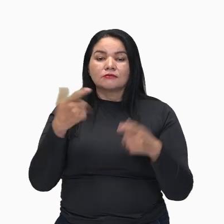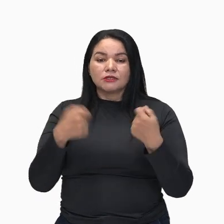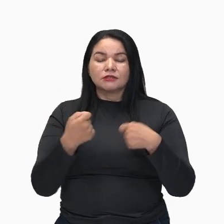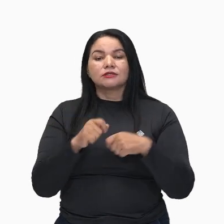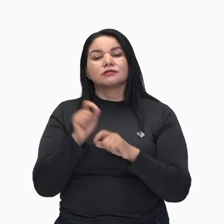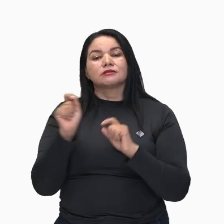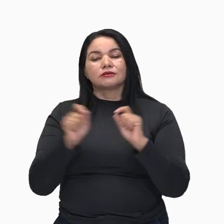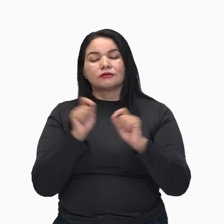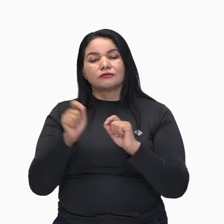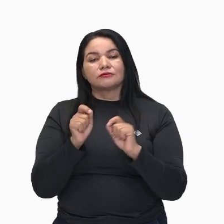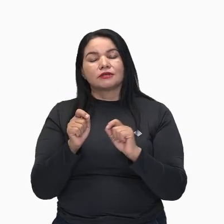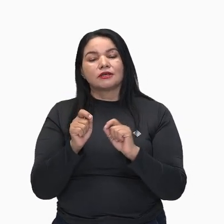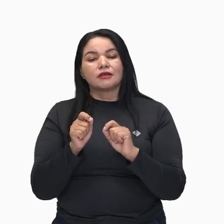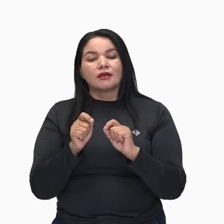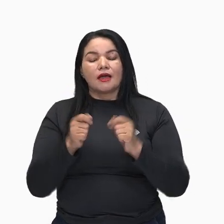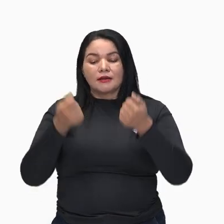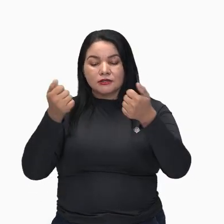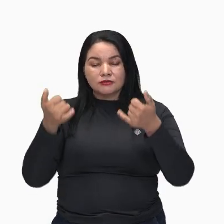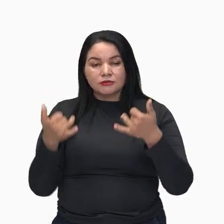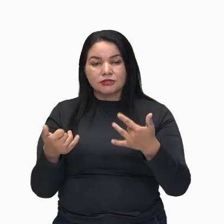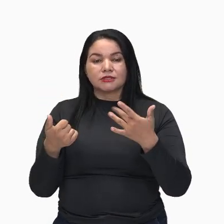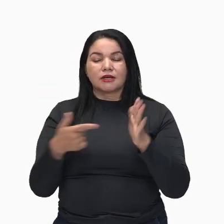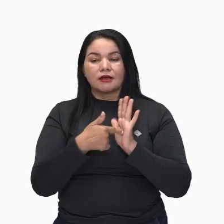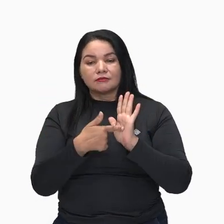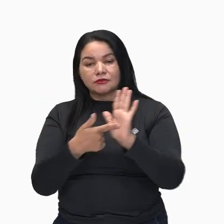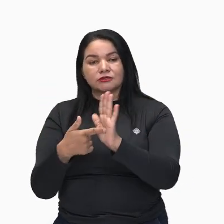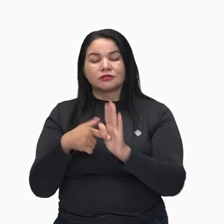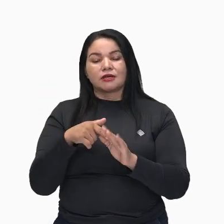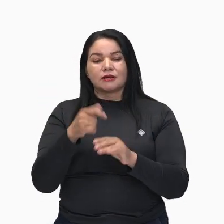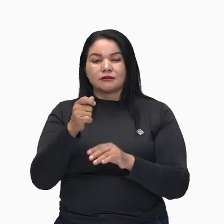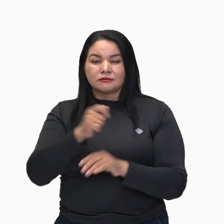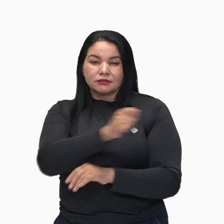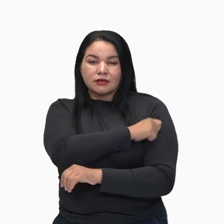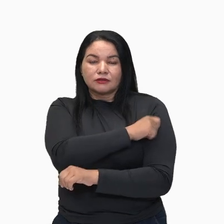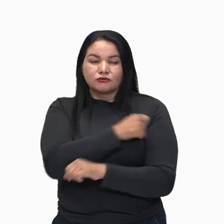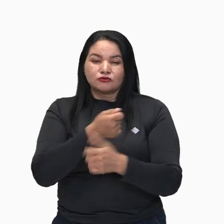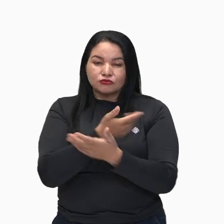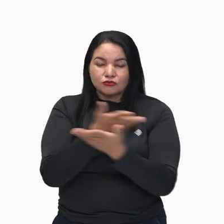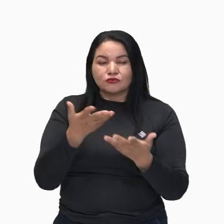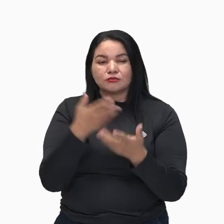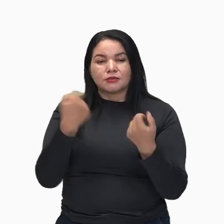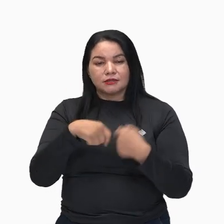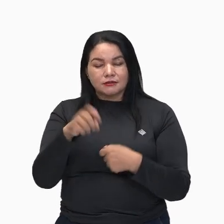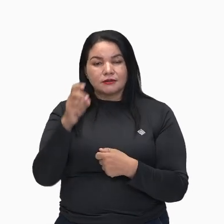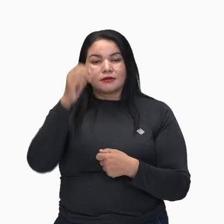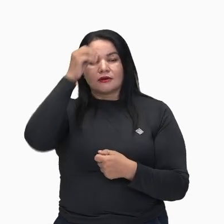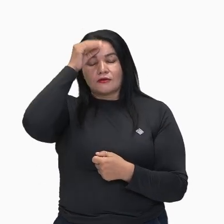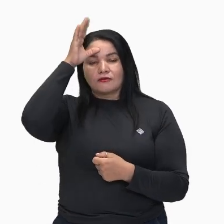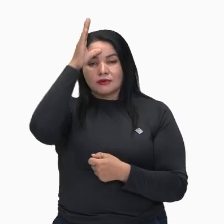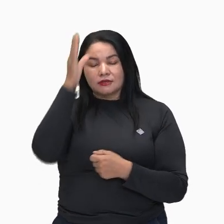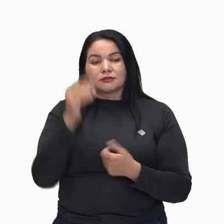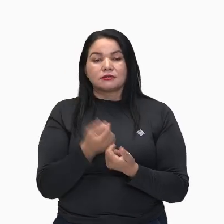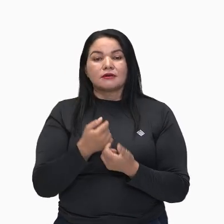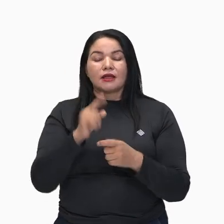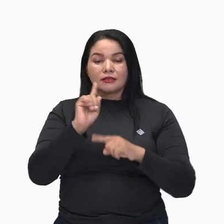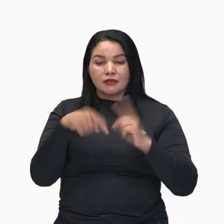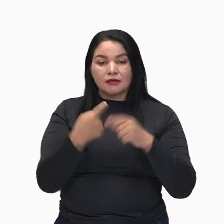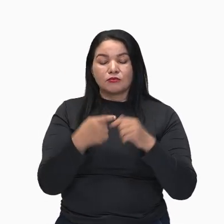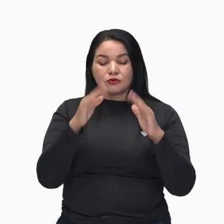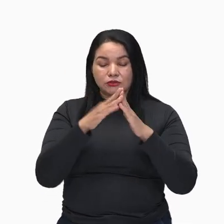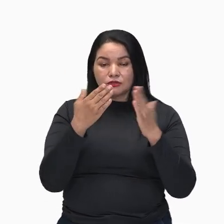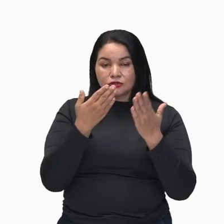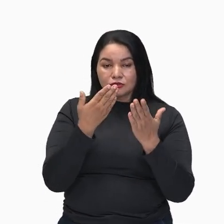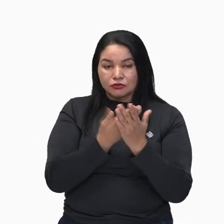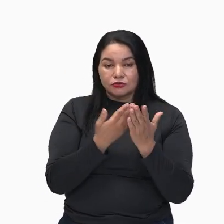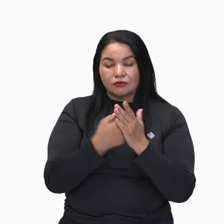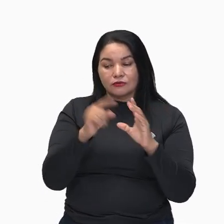conhecimento, fazer com que os alunos tenham esse conhecimento e ao sair da escola saiam como cidadãos mais conscientes em